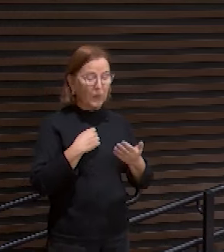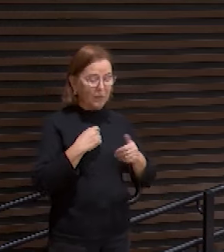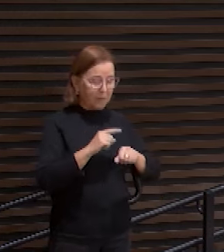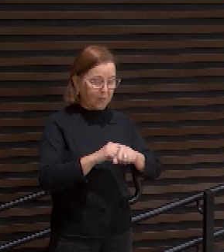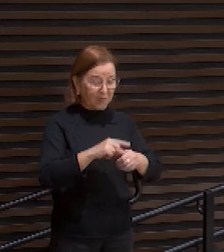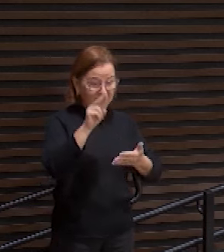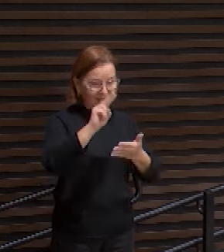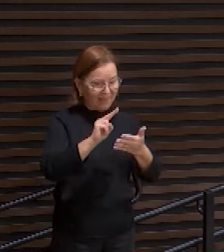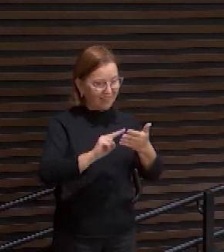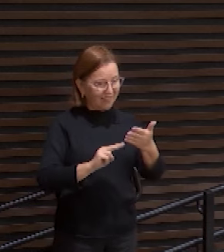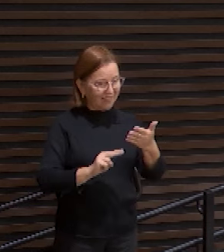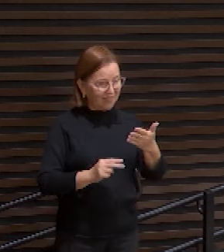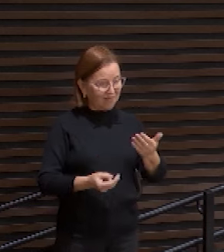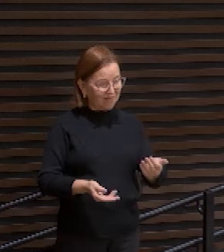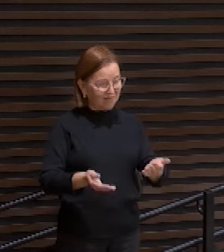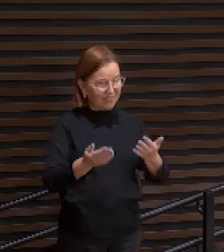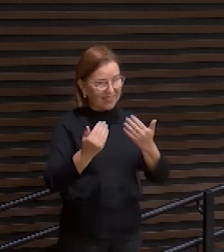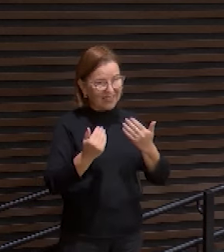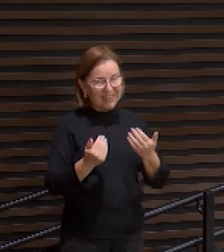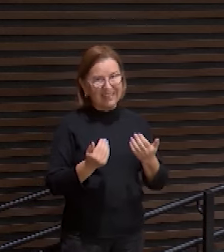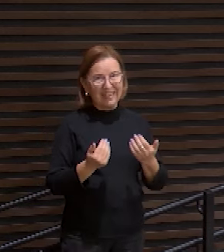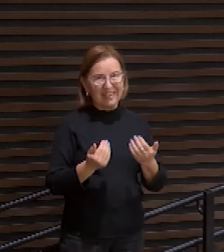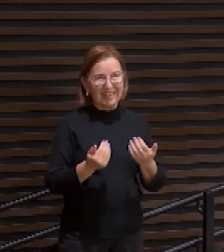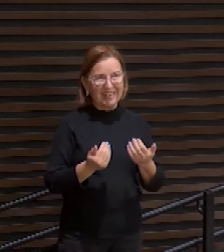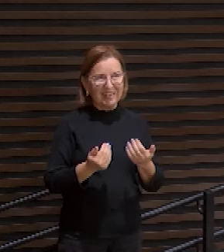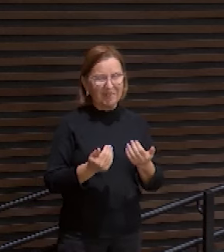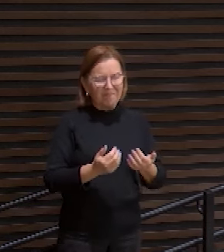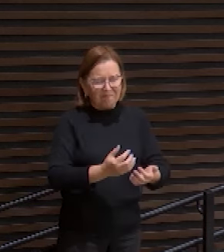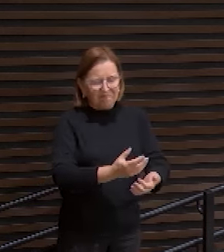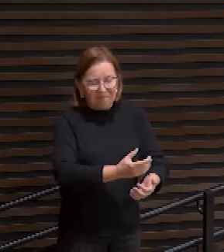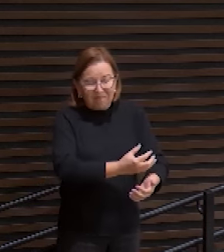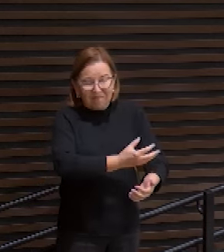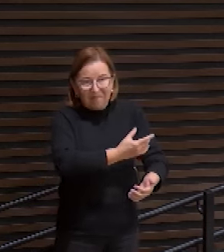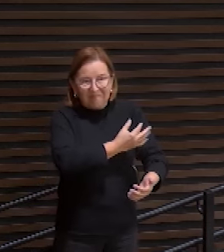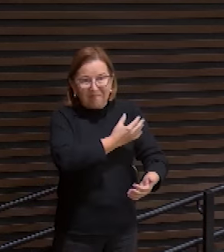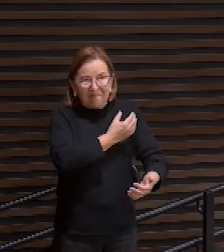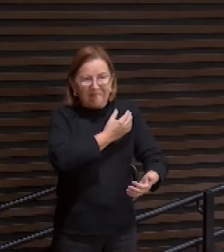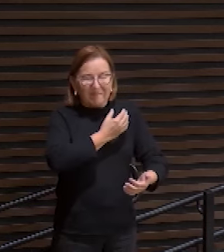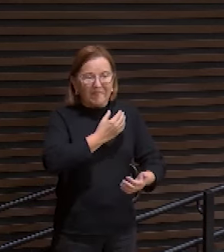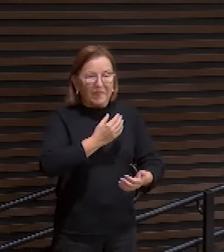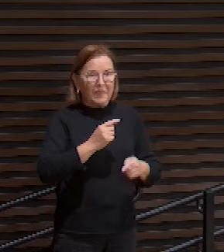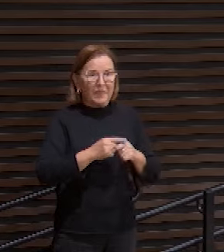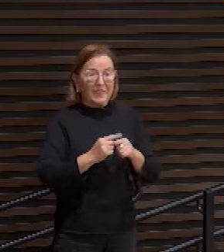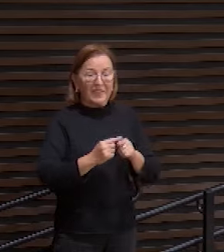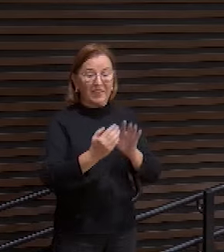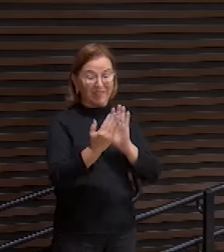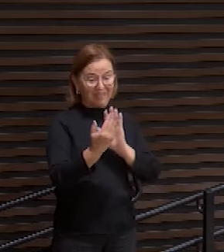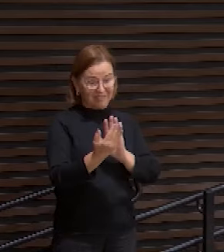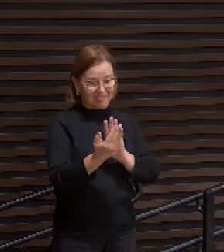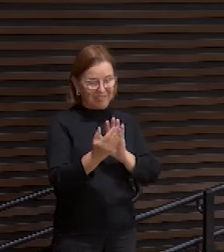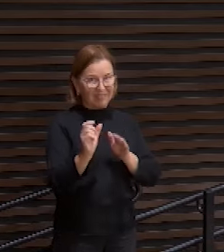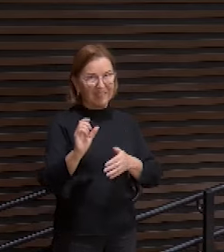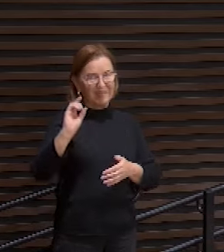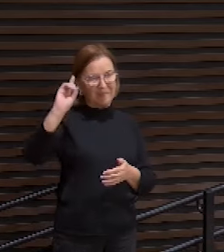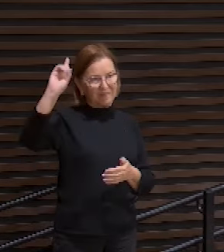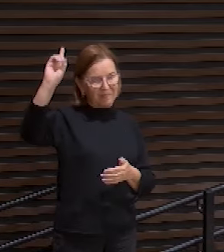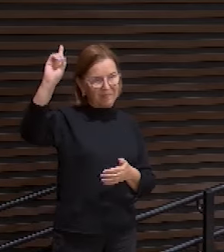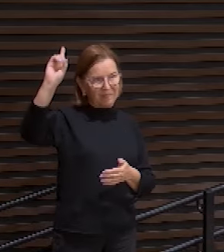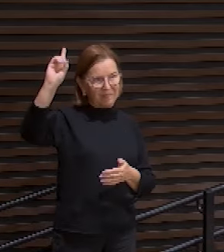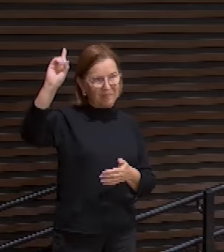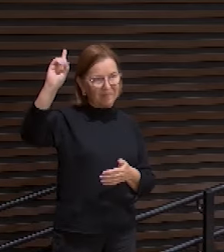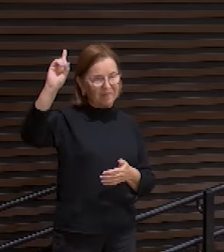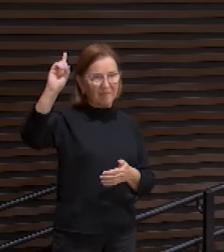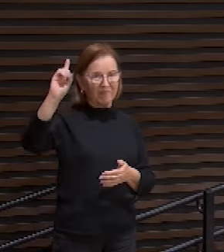produz uma reação paradoxal. Porque, diante do que nós temos aqui, eu, ao mesmo tempo,